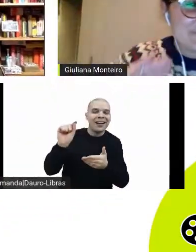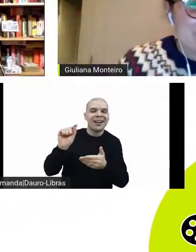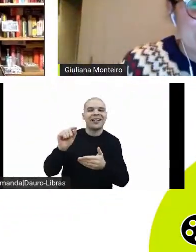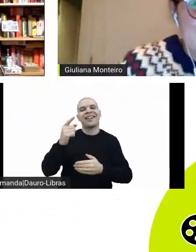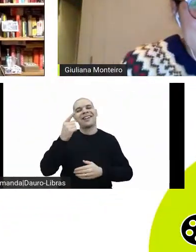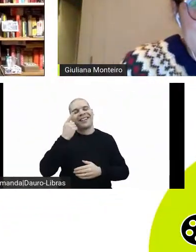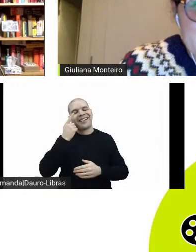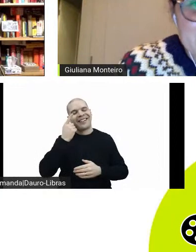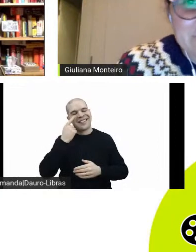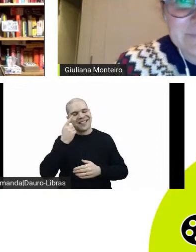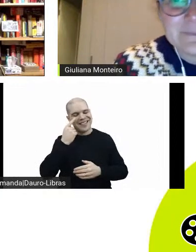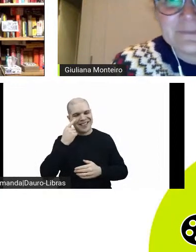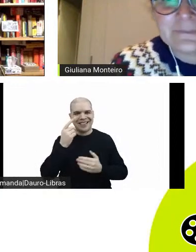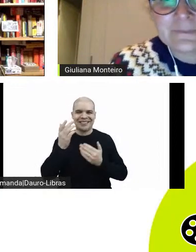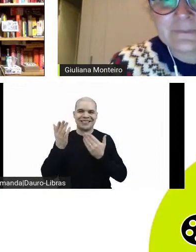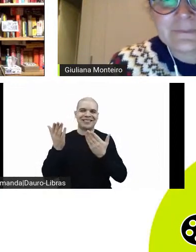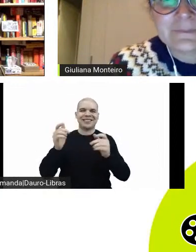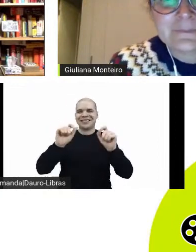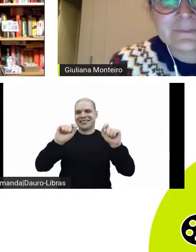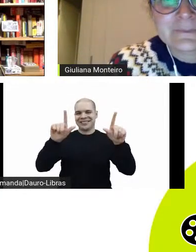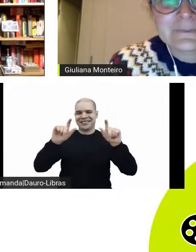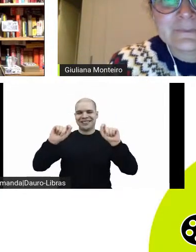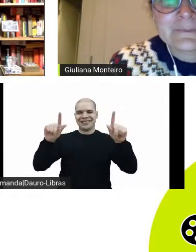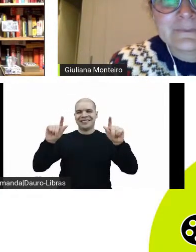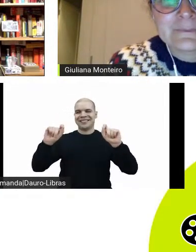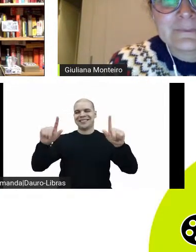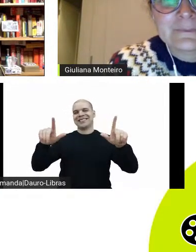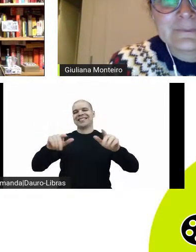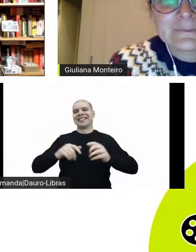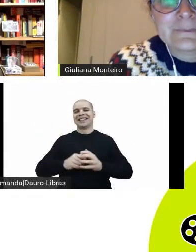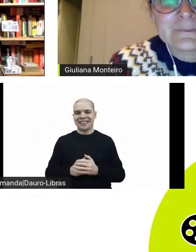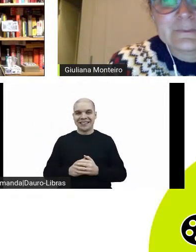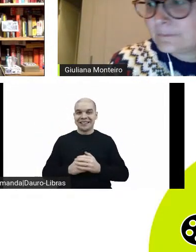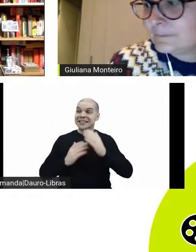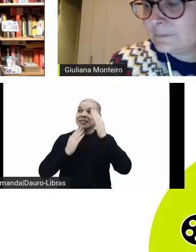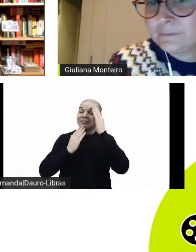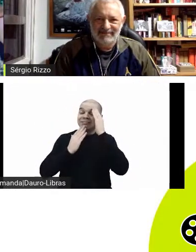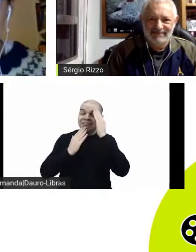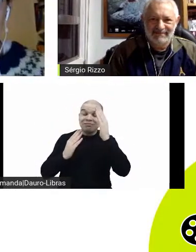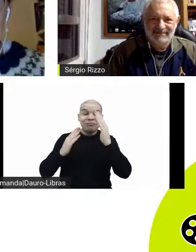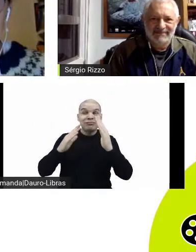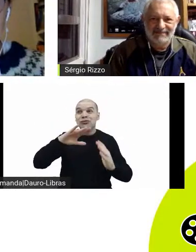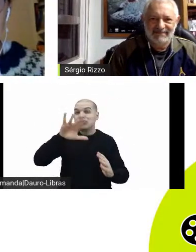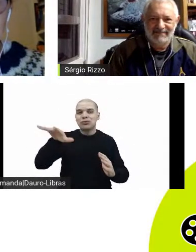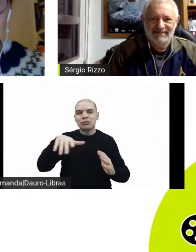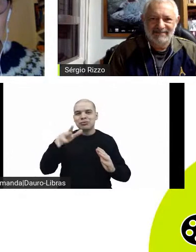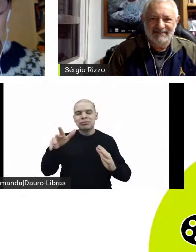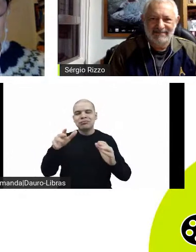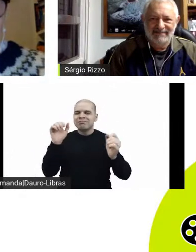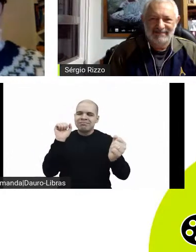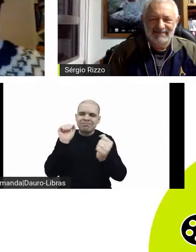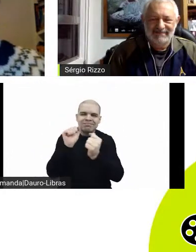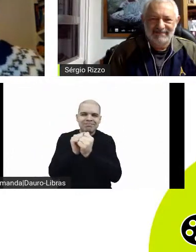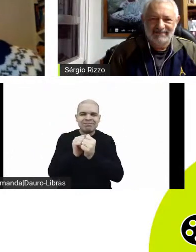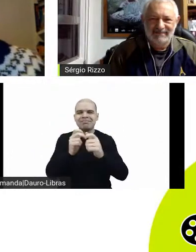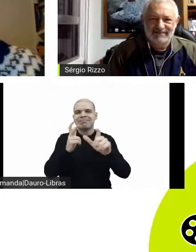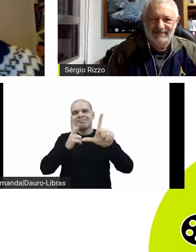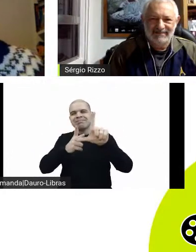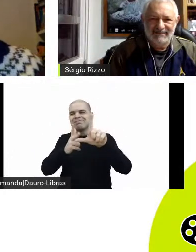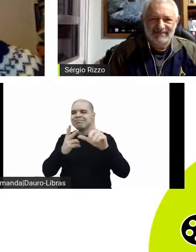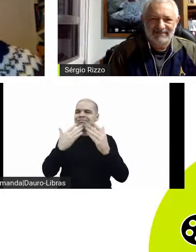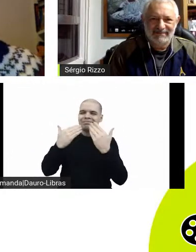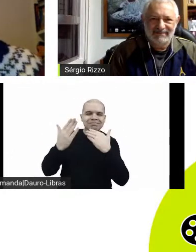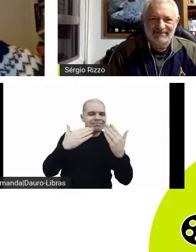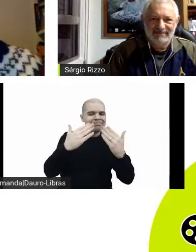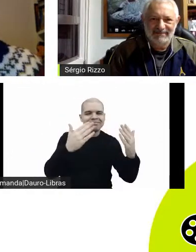gostoso, muito bem, já estão todos aí, obrigada pela participação de todos nesse sábado aqui com a gente, vou